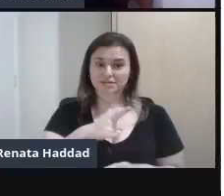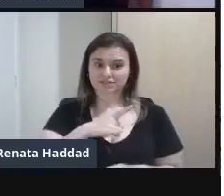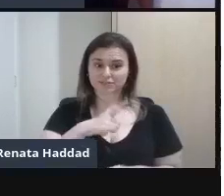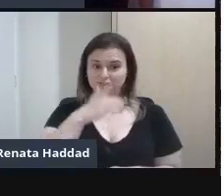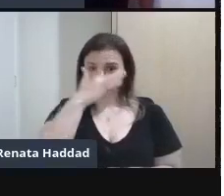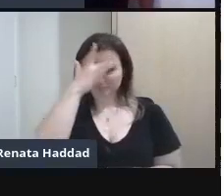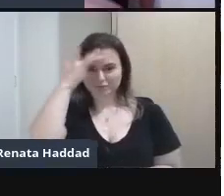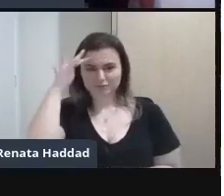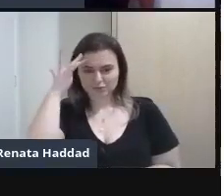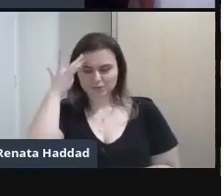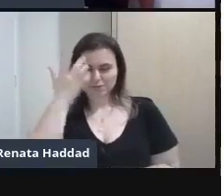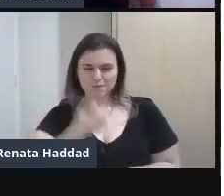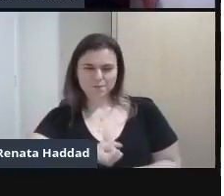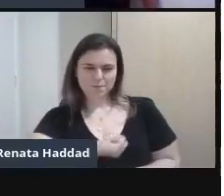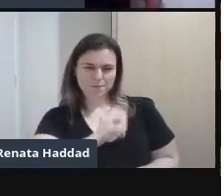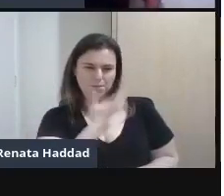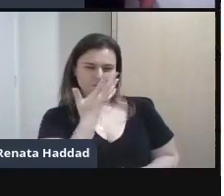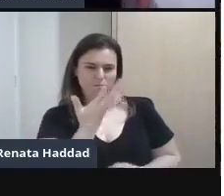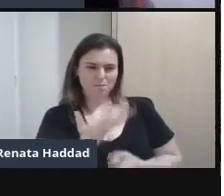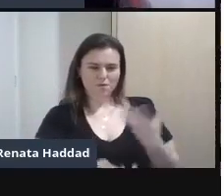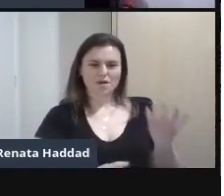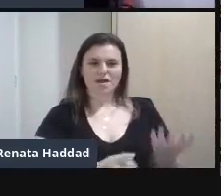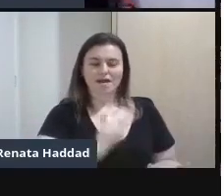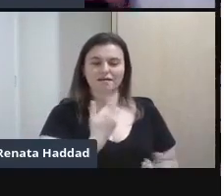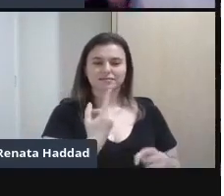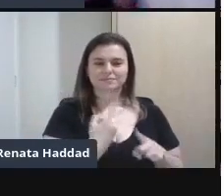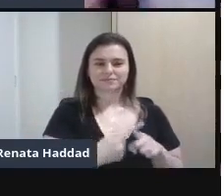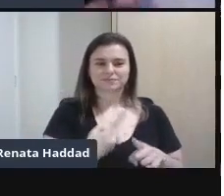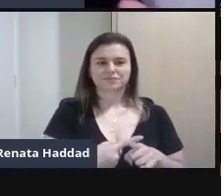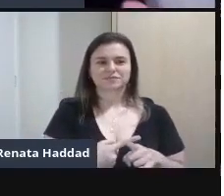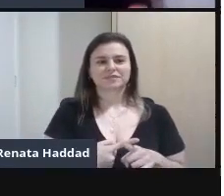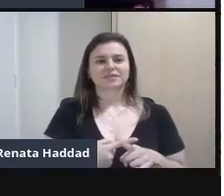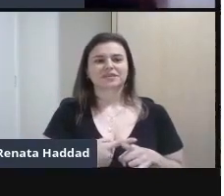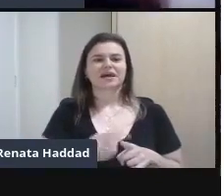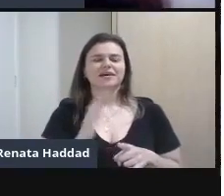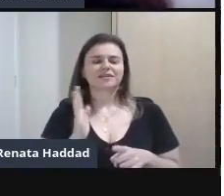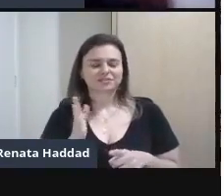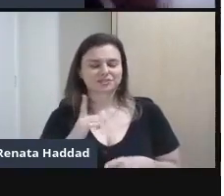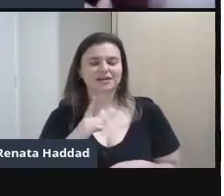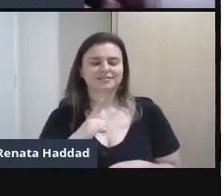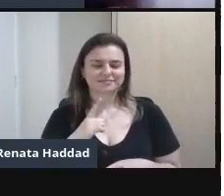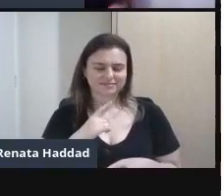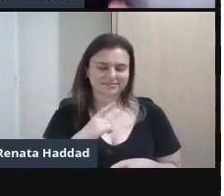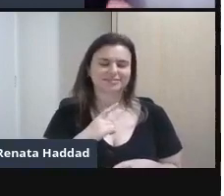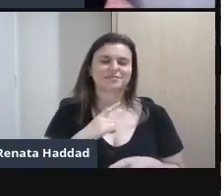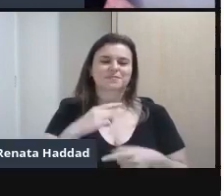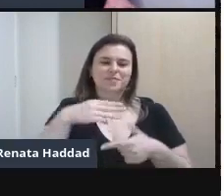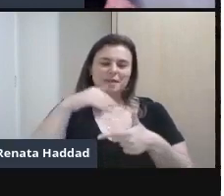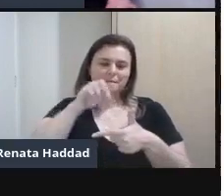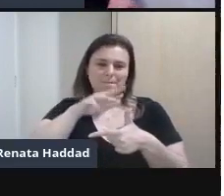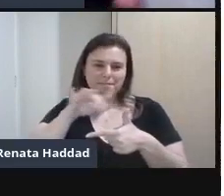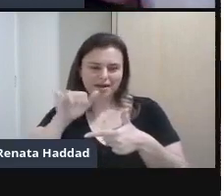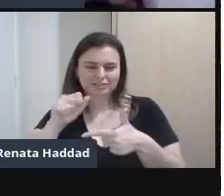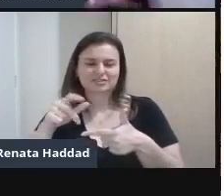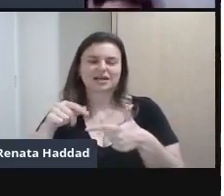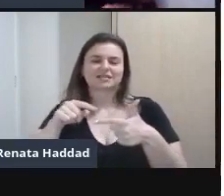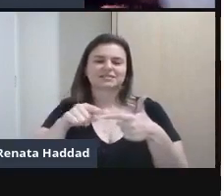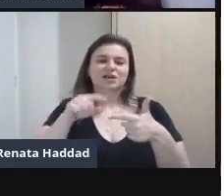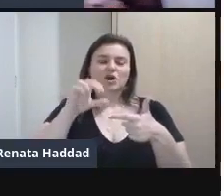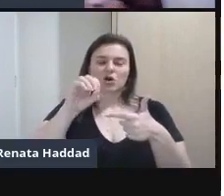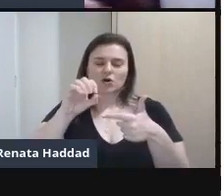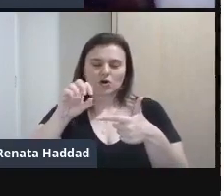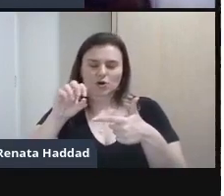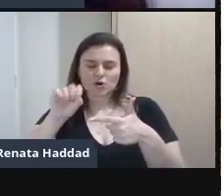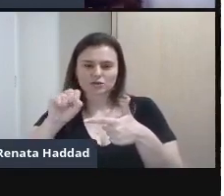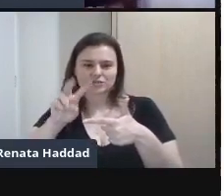poetas Que circulavam Porque lá A gente tinha né Mário de Andrade Nessa época Osvaldo de Andrade Tarsila do